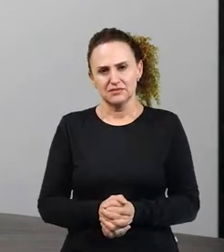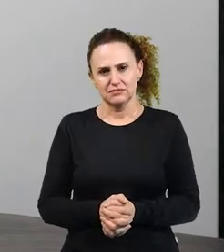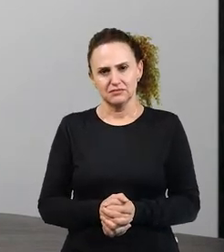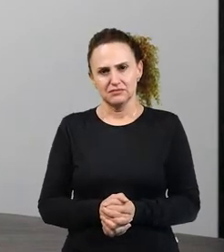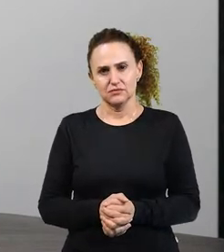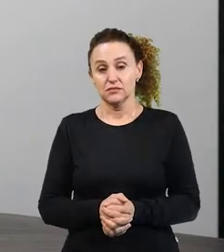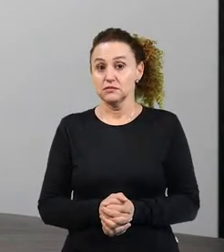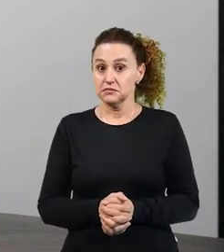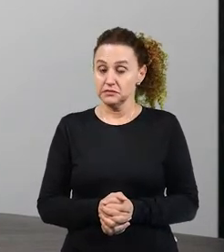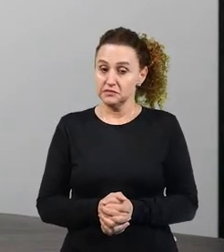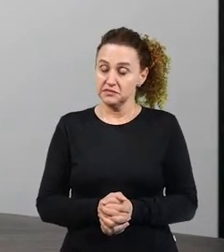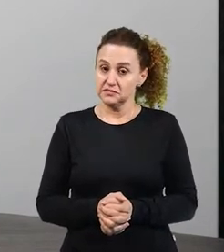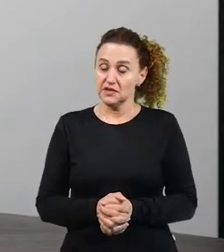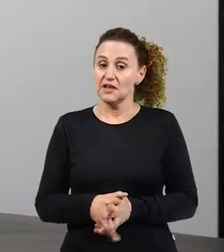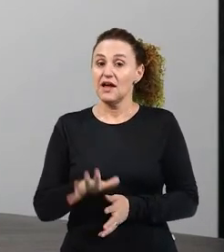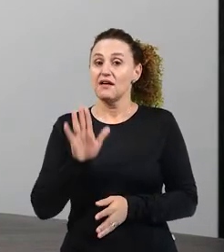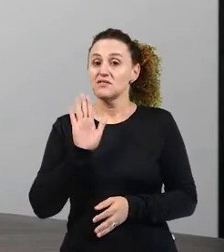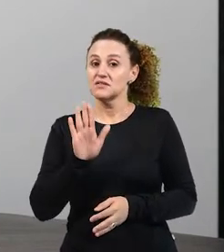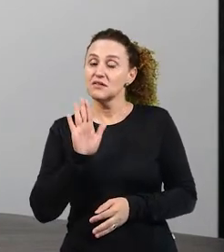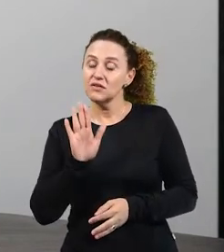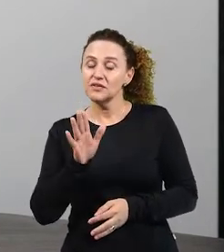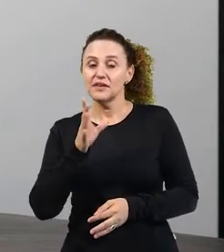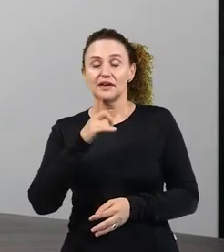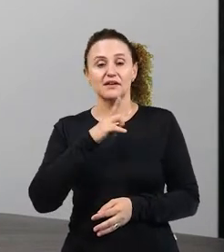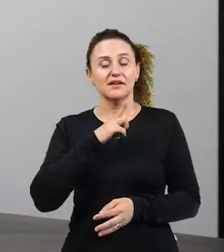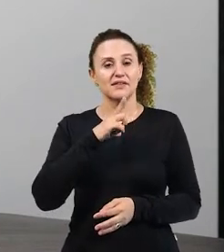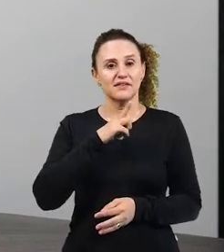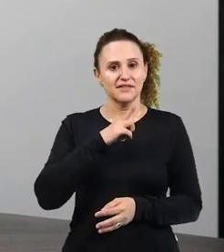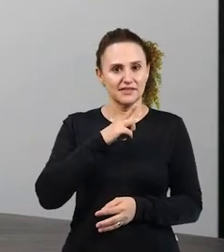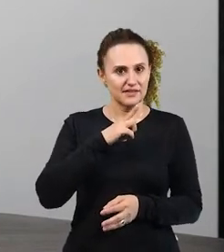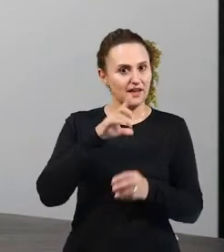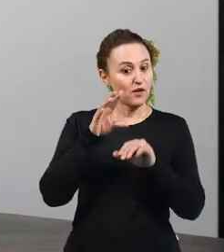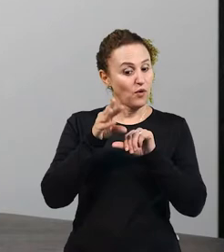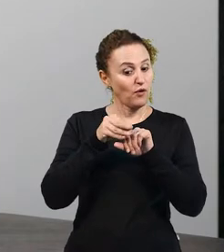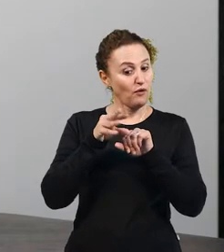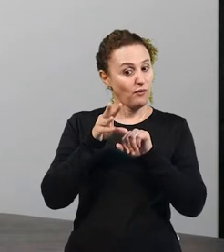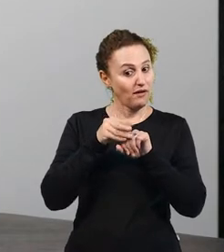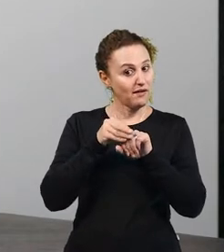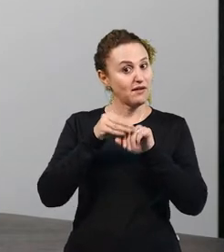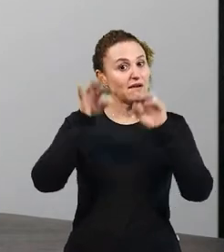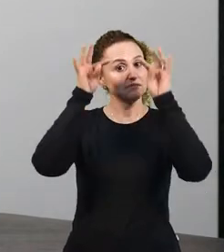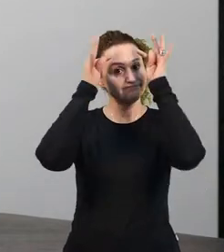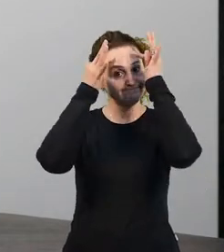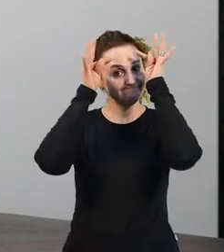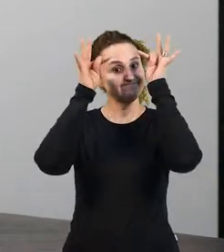Aí que vocês vão ter que ter conhecimento teórico